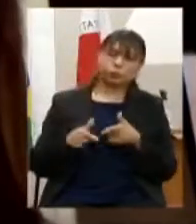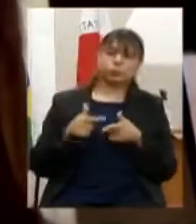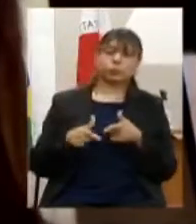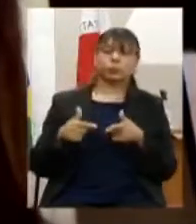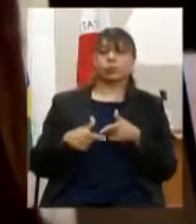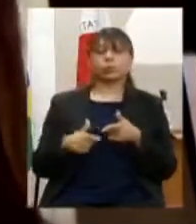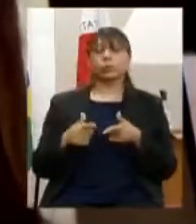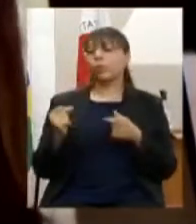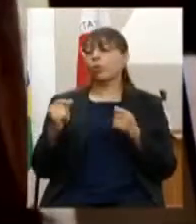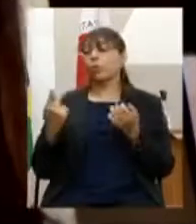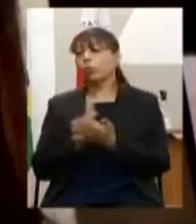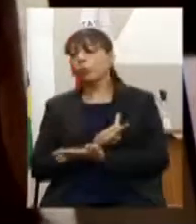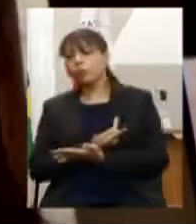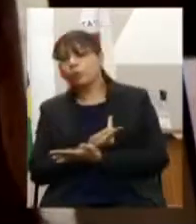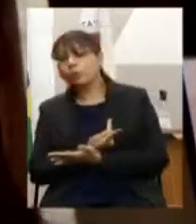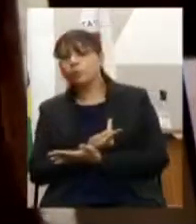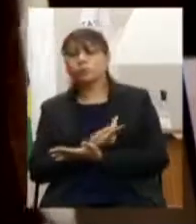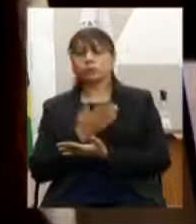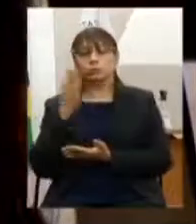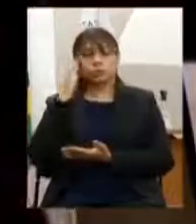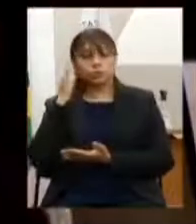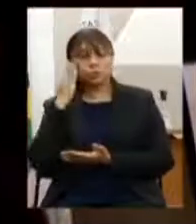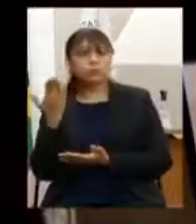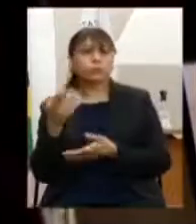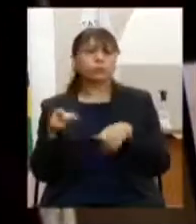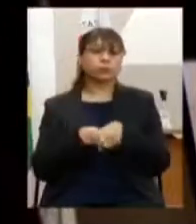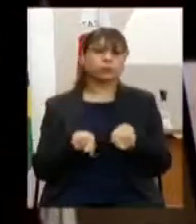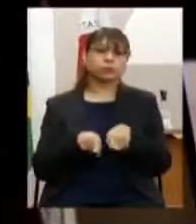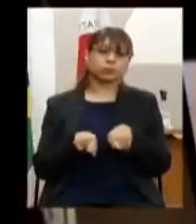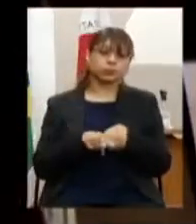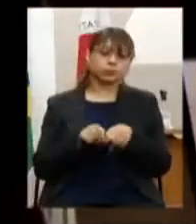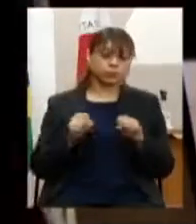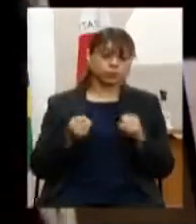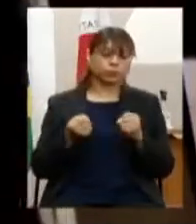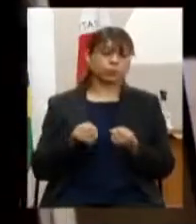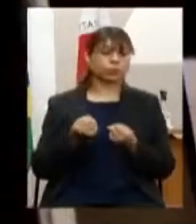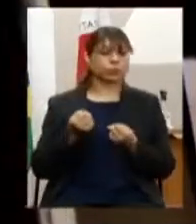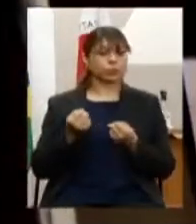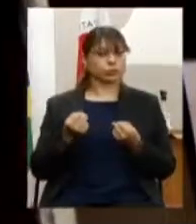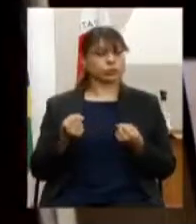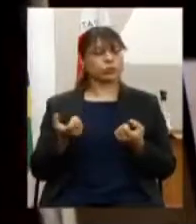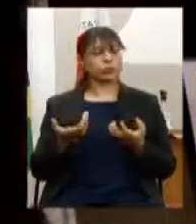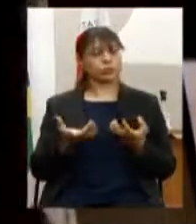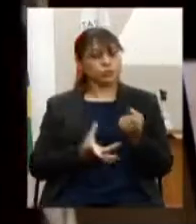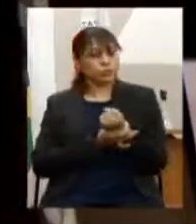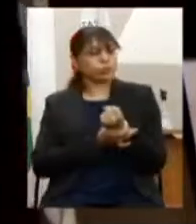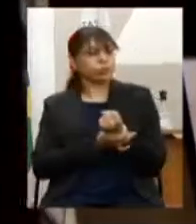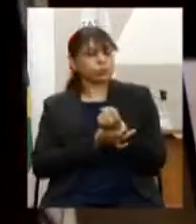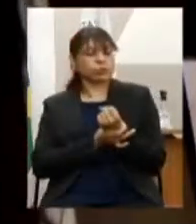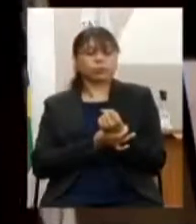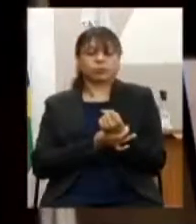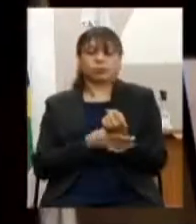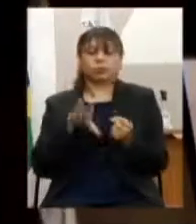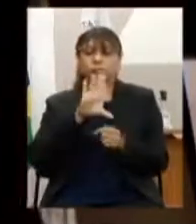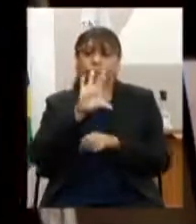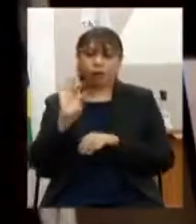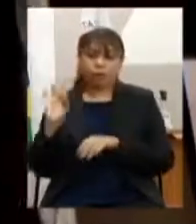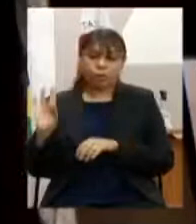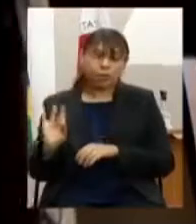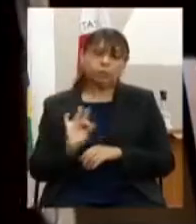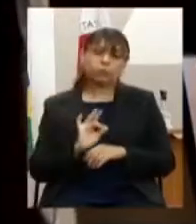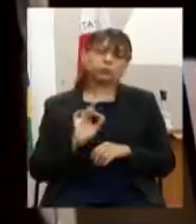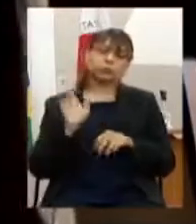ocorridos aumentando a sensação de segurança do cidadão residente em área rural conforme as inovadoras